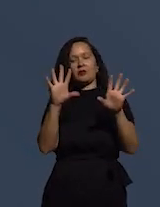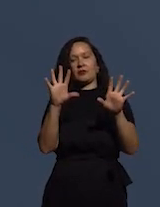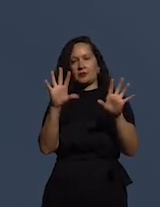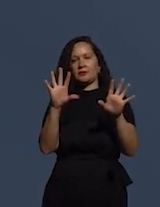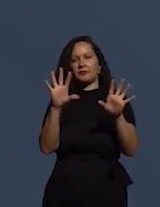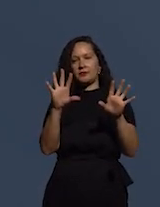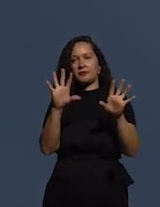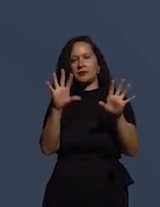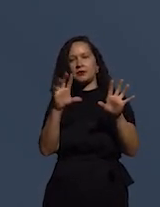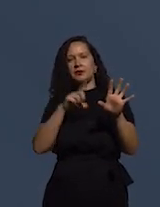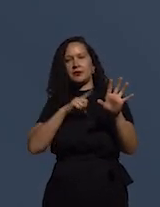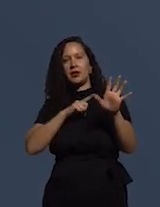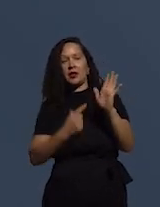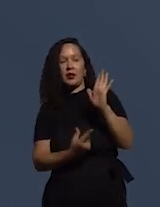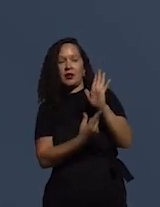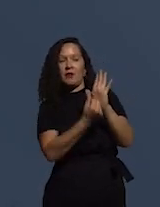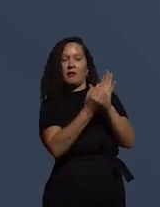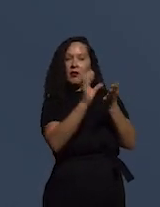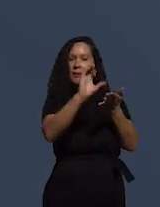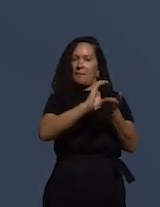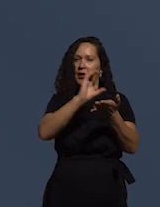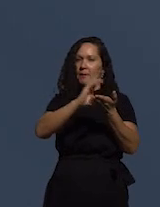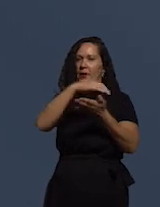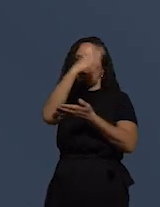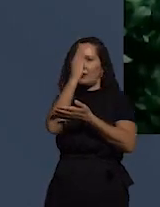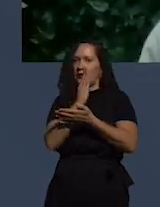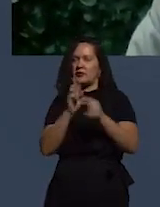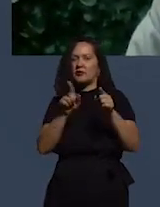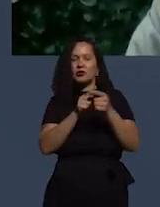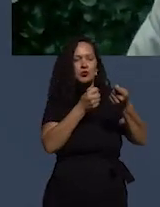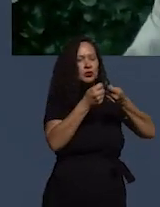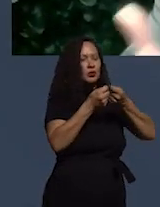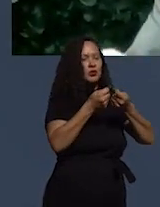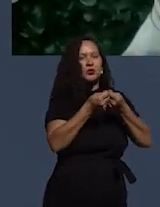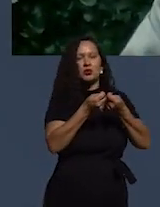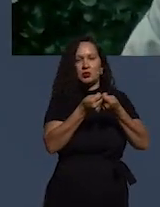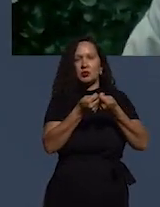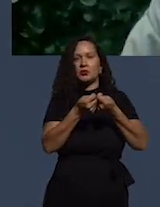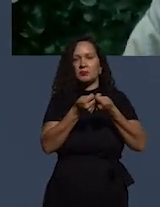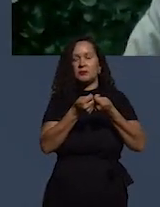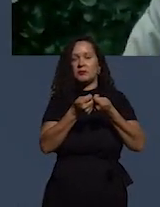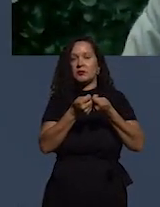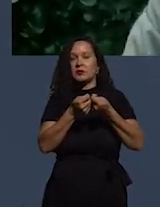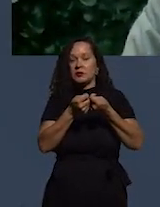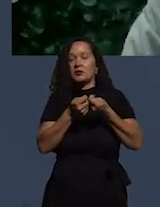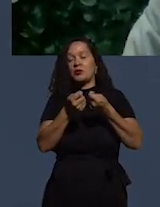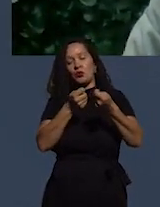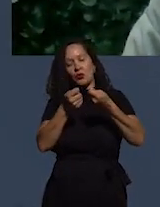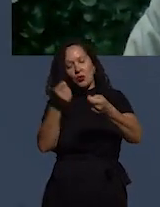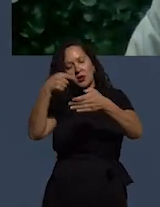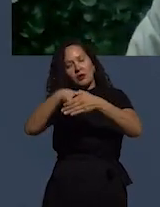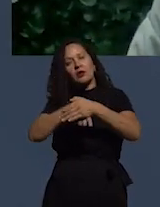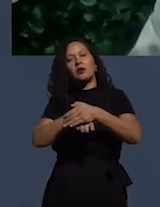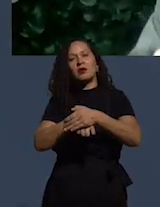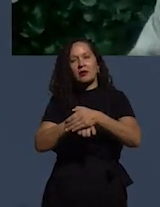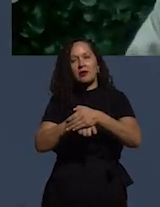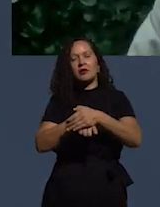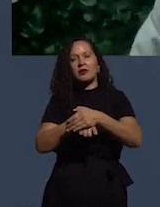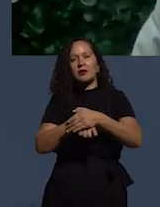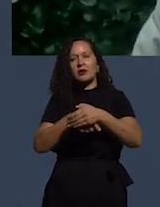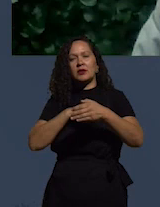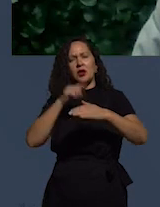tanto no Tesouro Nacional, em finanças, e no controle interno, a